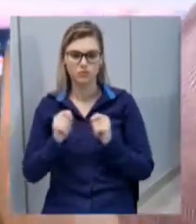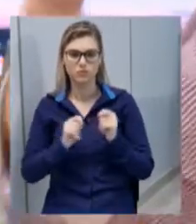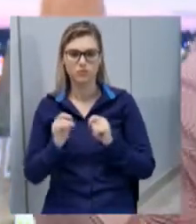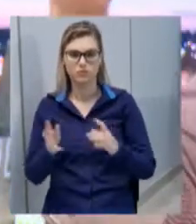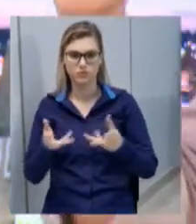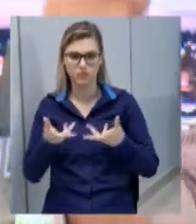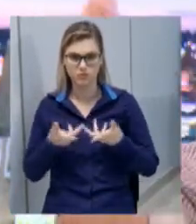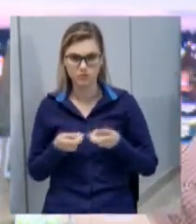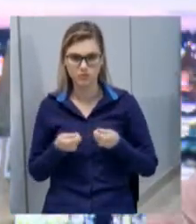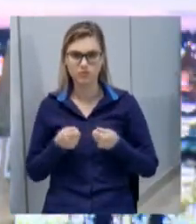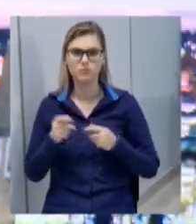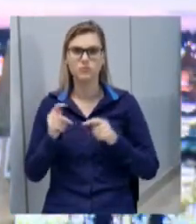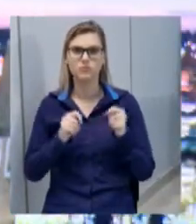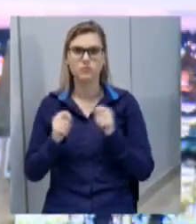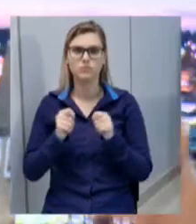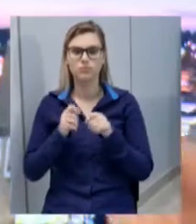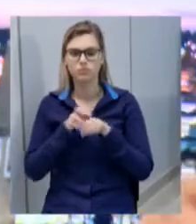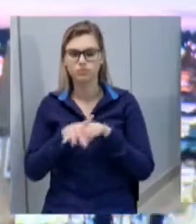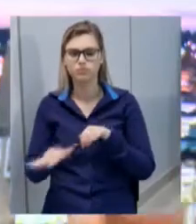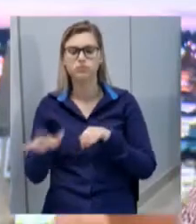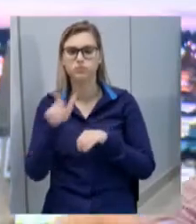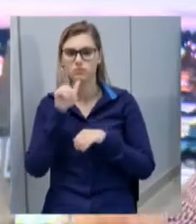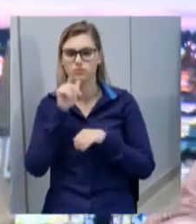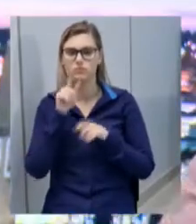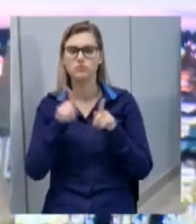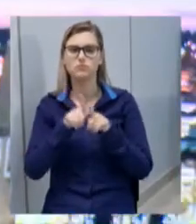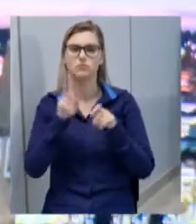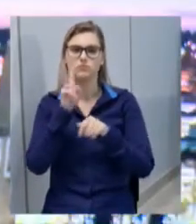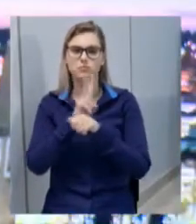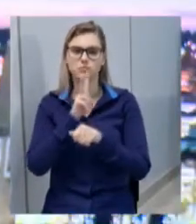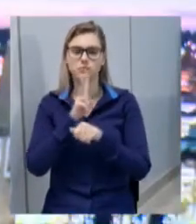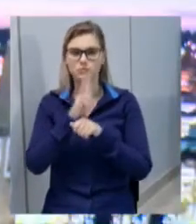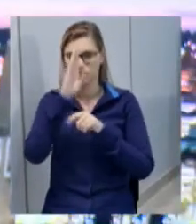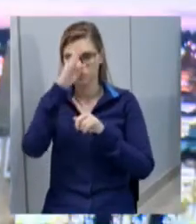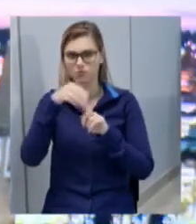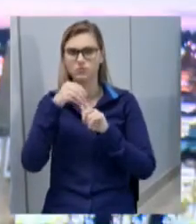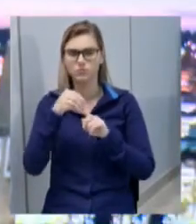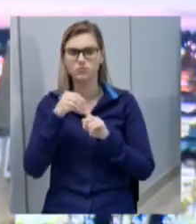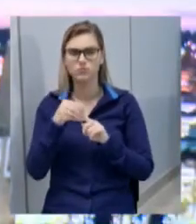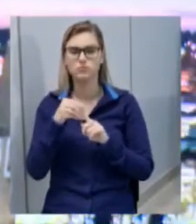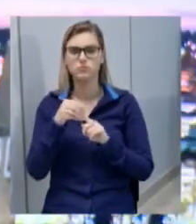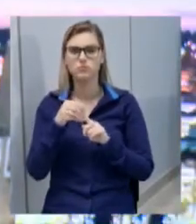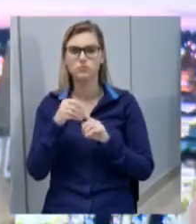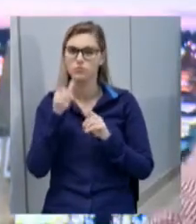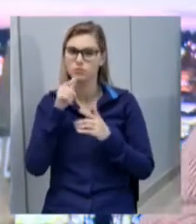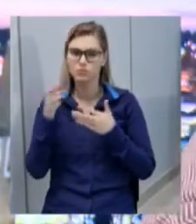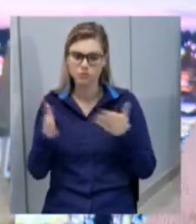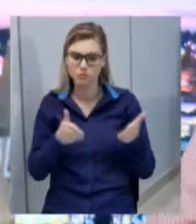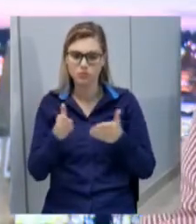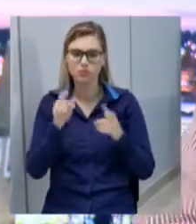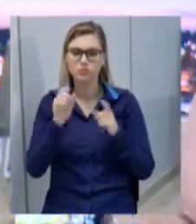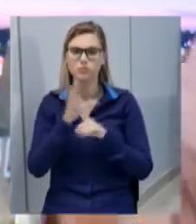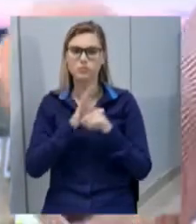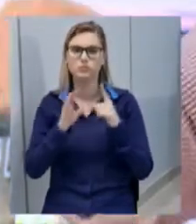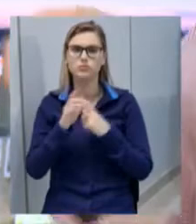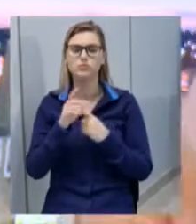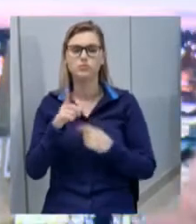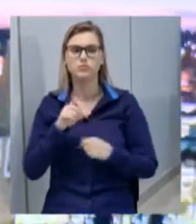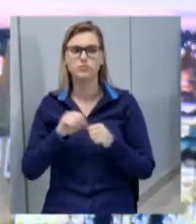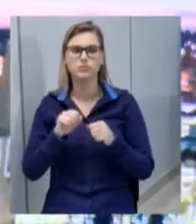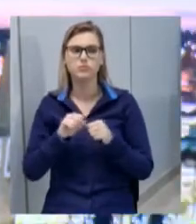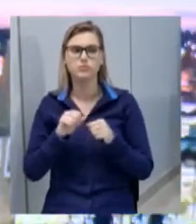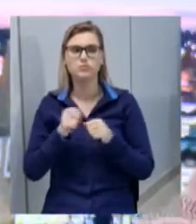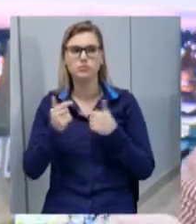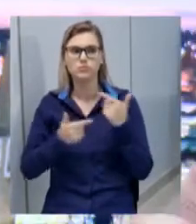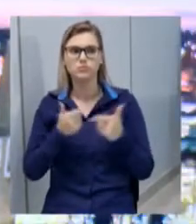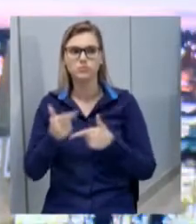qualidade controle de invasão e de preservação principalmente dos recursos hídricos. Que a comunidade está fazendo serviço que o